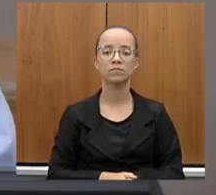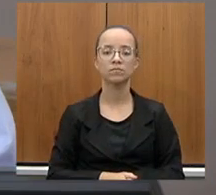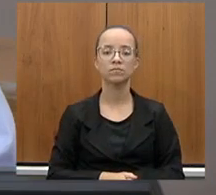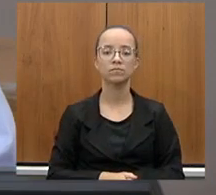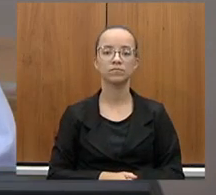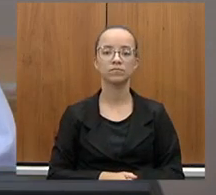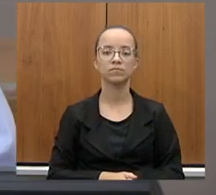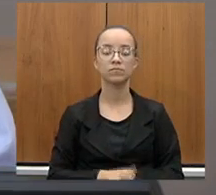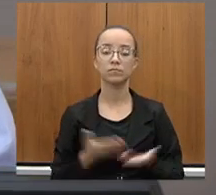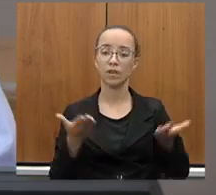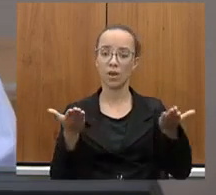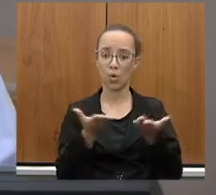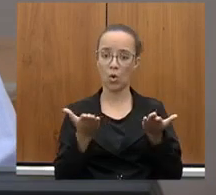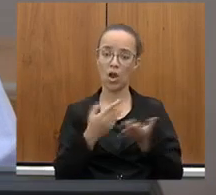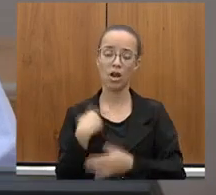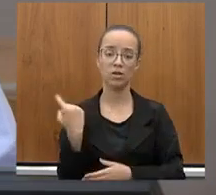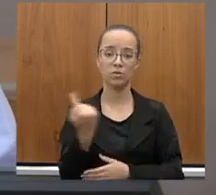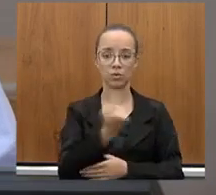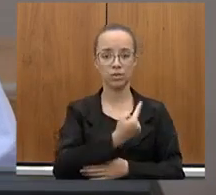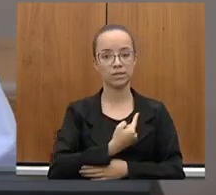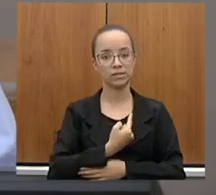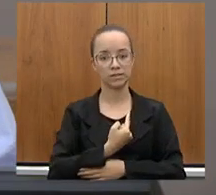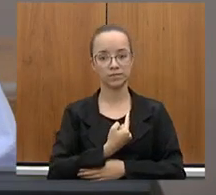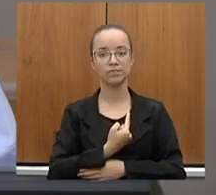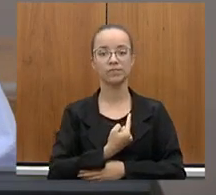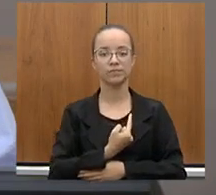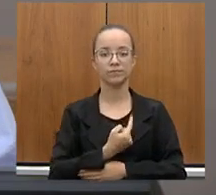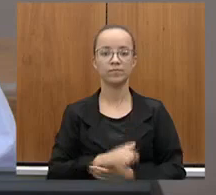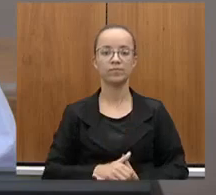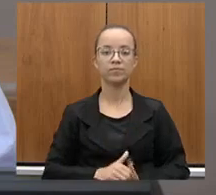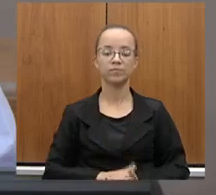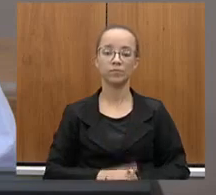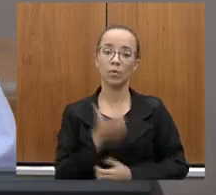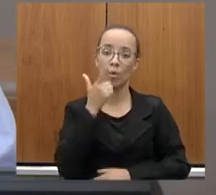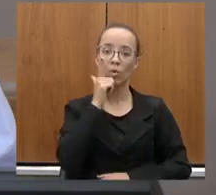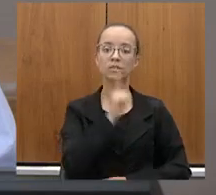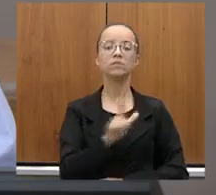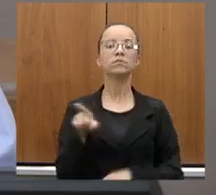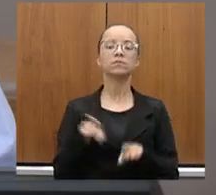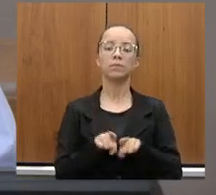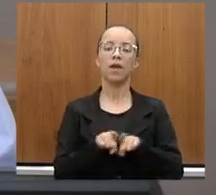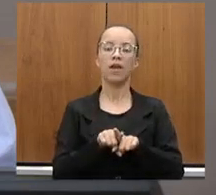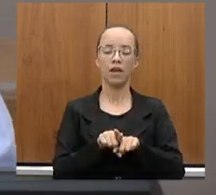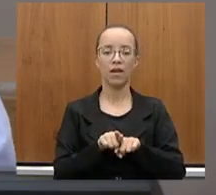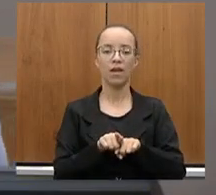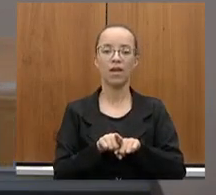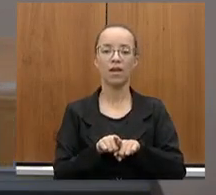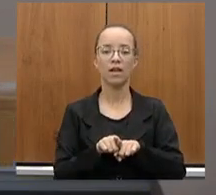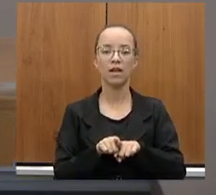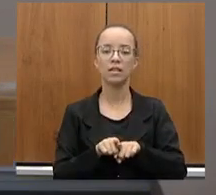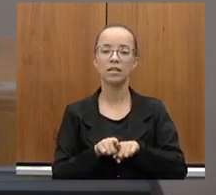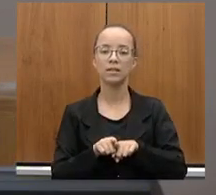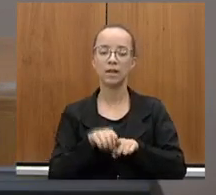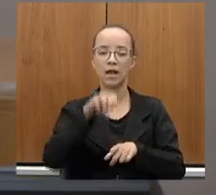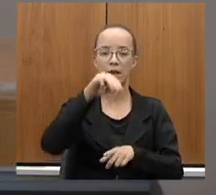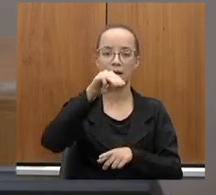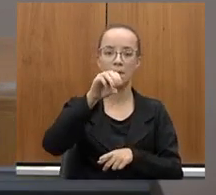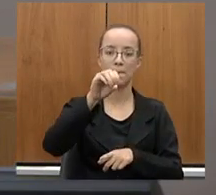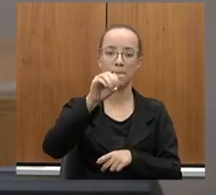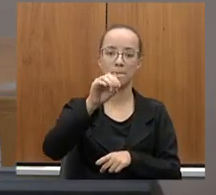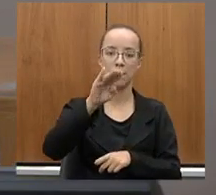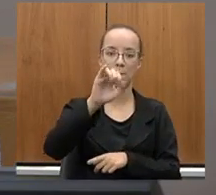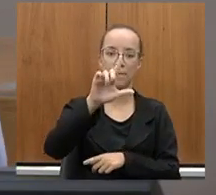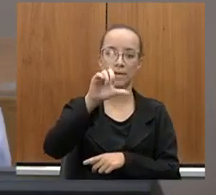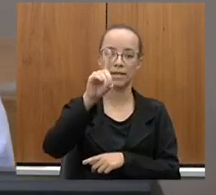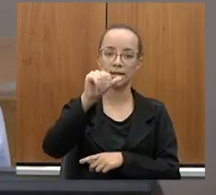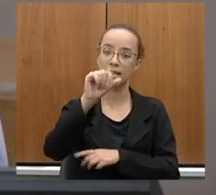E agora a gente, enfim, conseguimos também, na área de mobilidade, abrir a